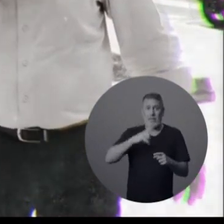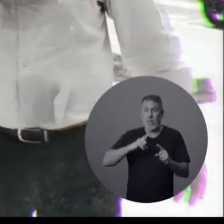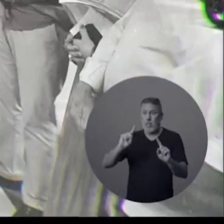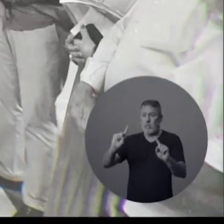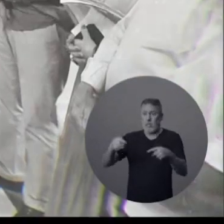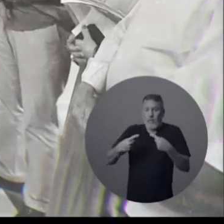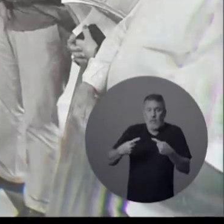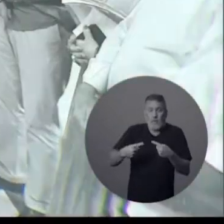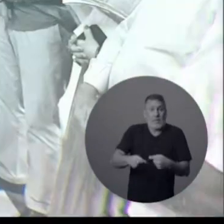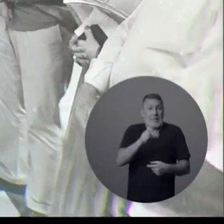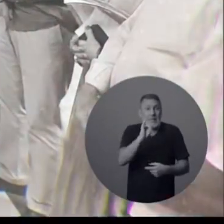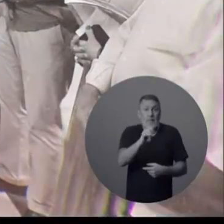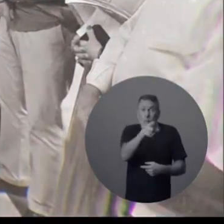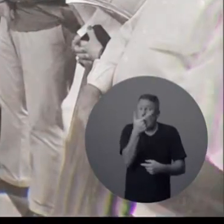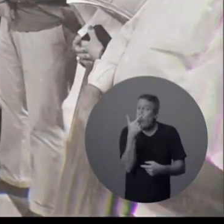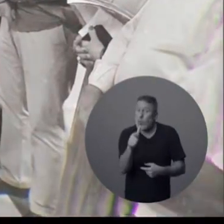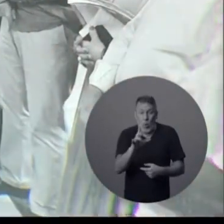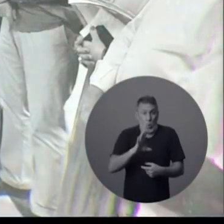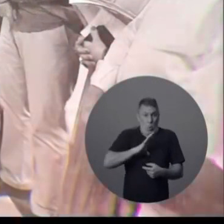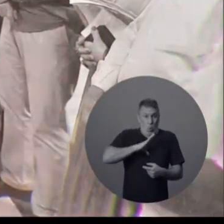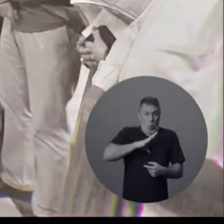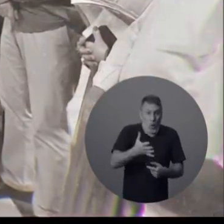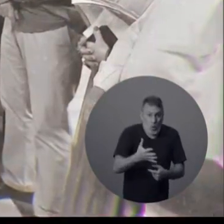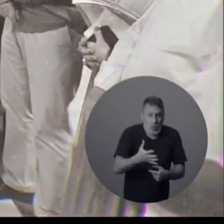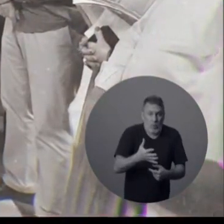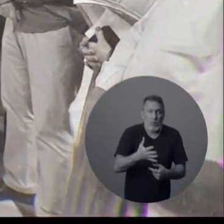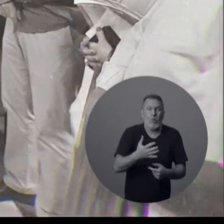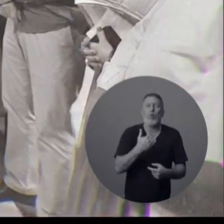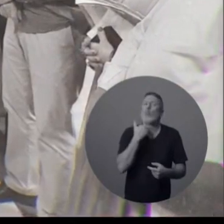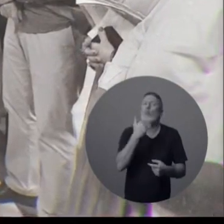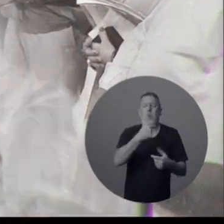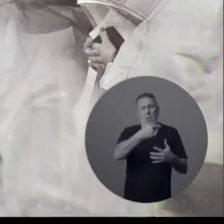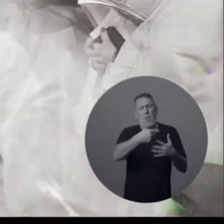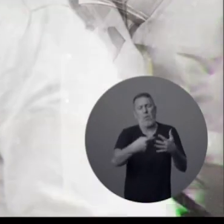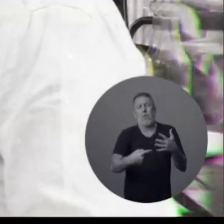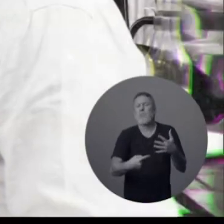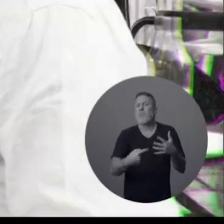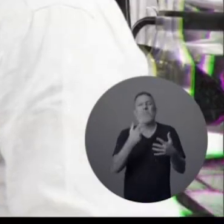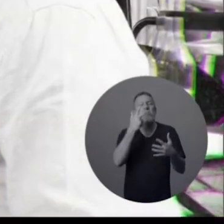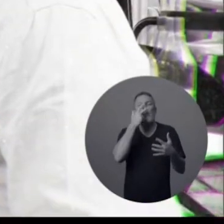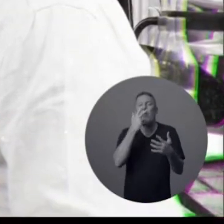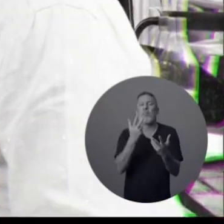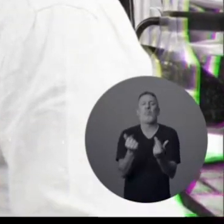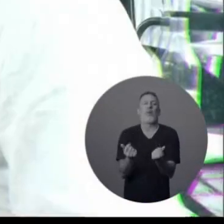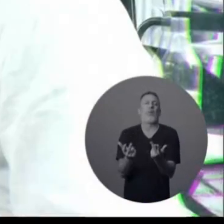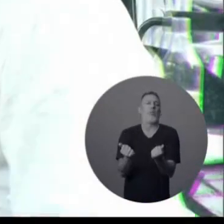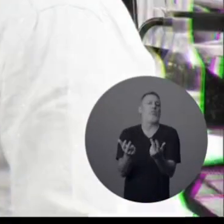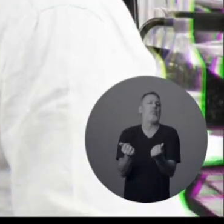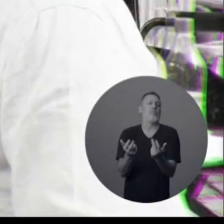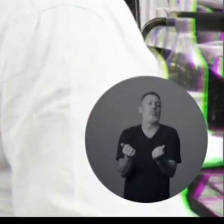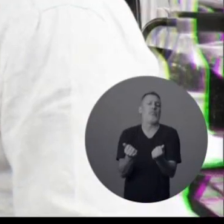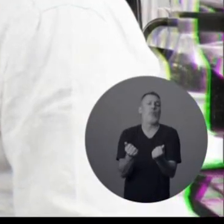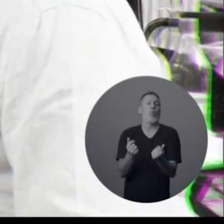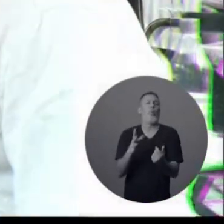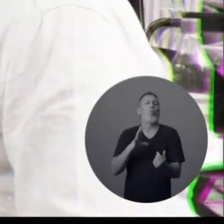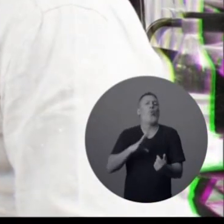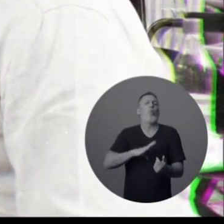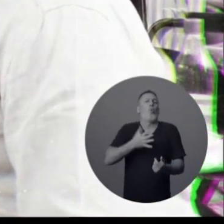desafio, não tiver coragem, todas as outras virtudes desaparecem.